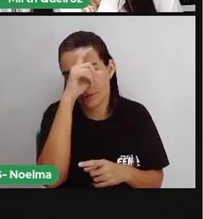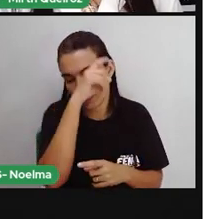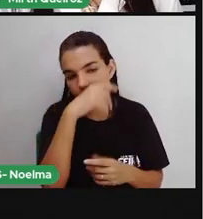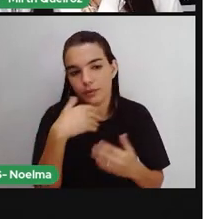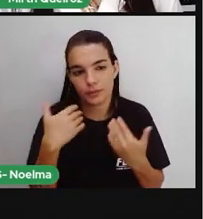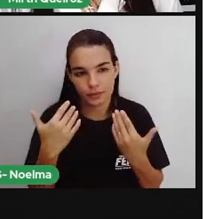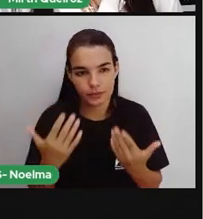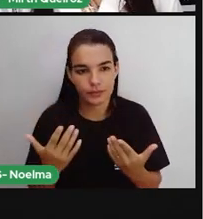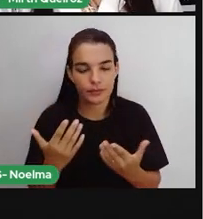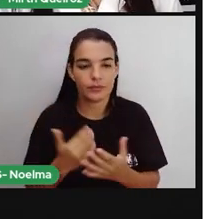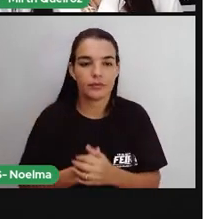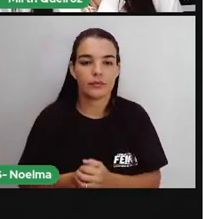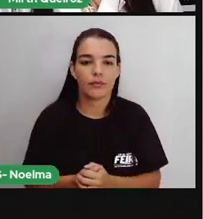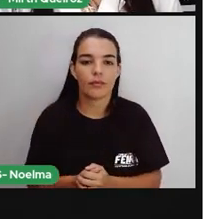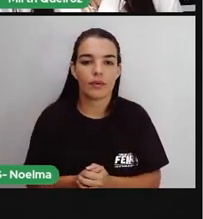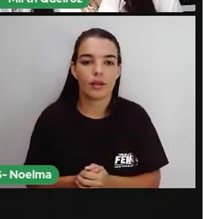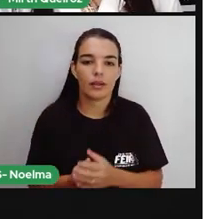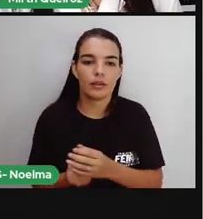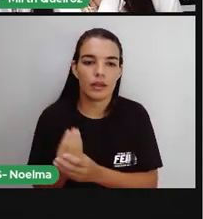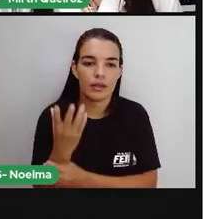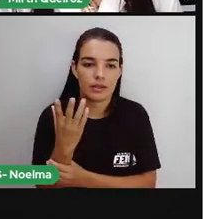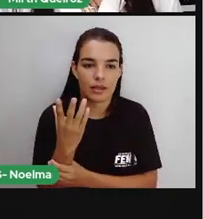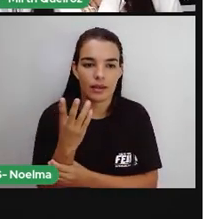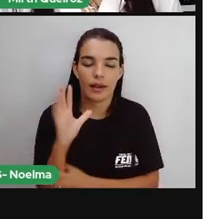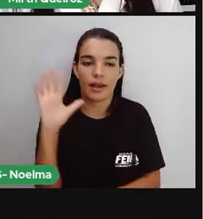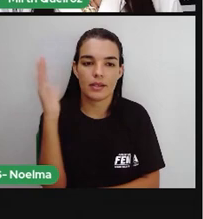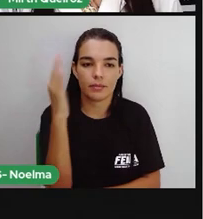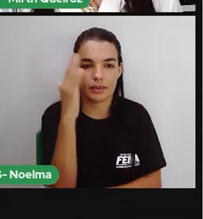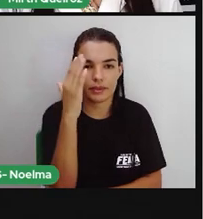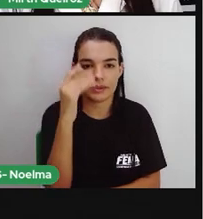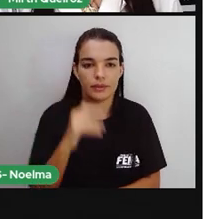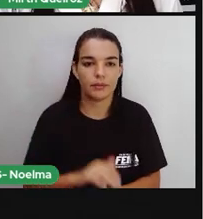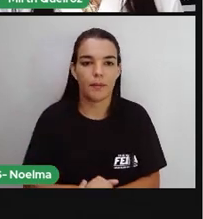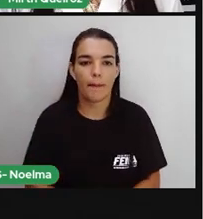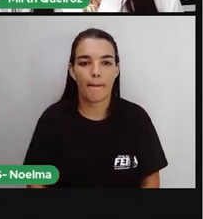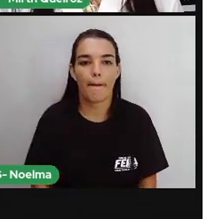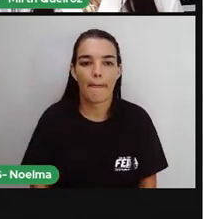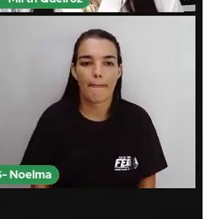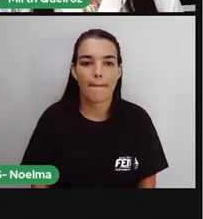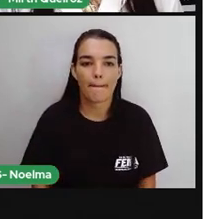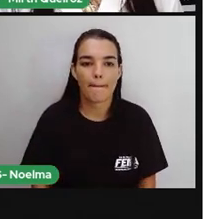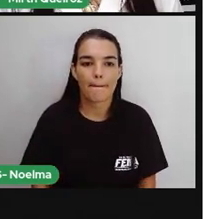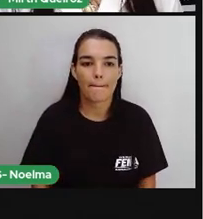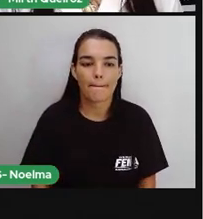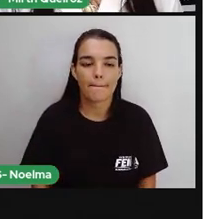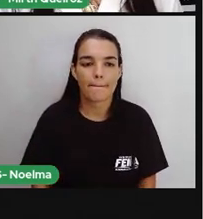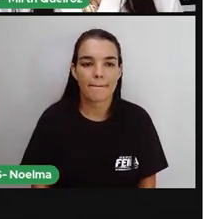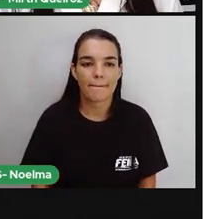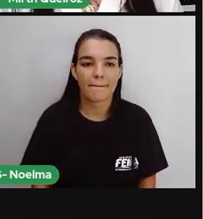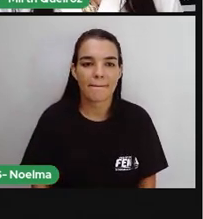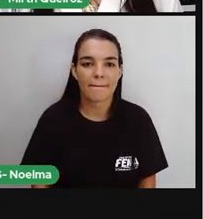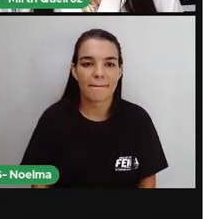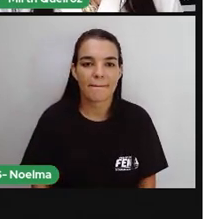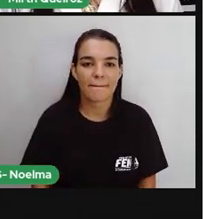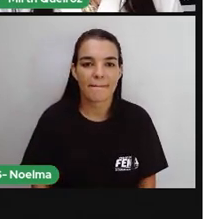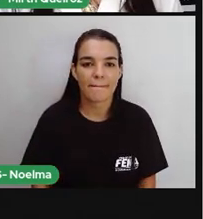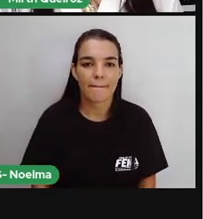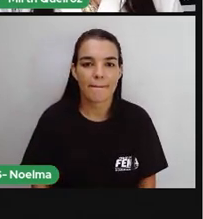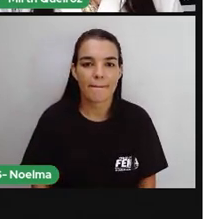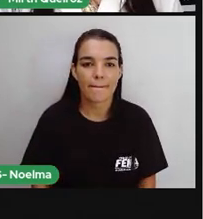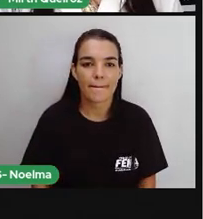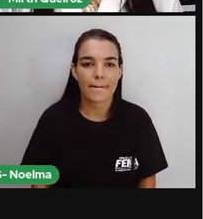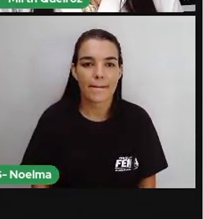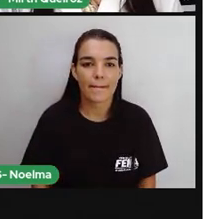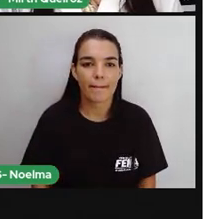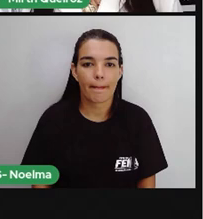ele ser fertilizado. Por isso que se utilizam os adubos químicos. Um dos casos que mais preocupam